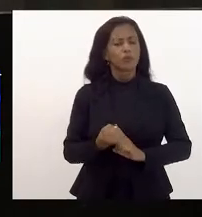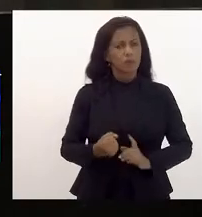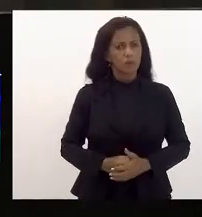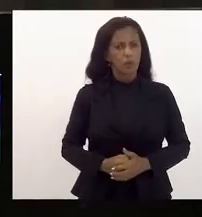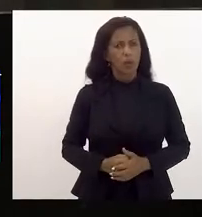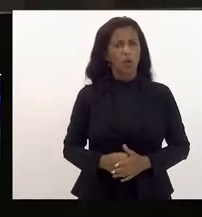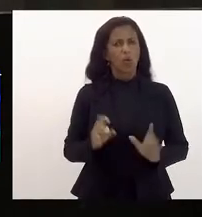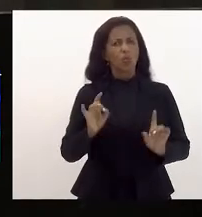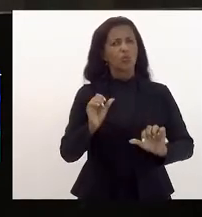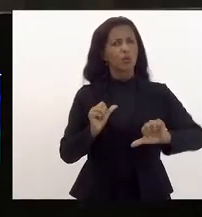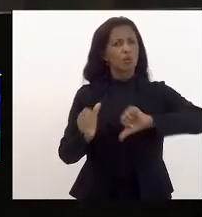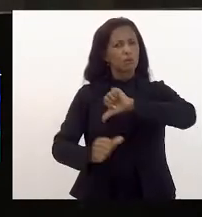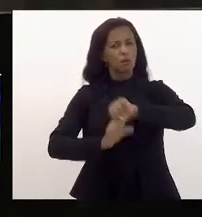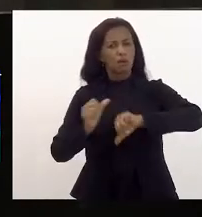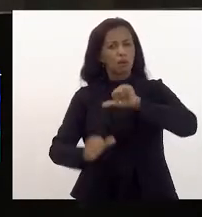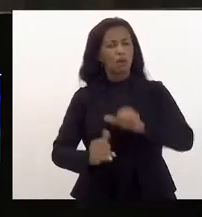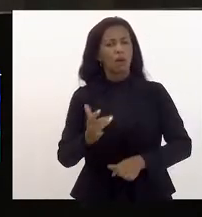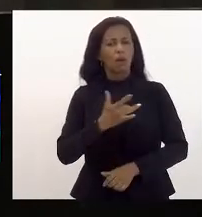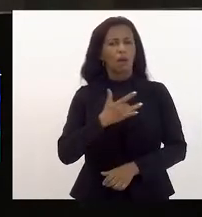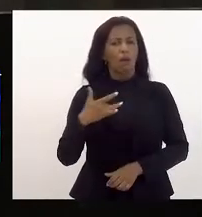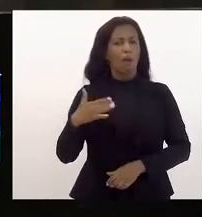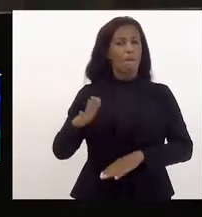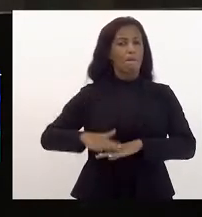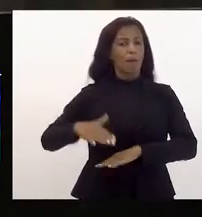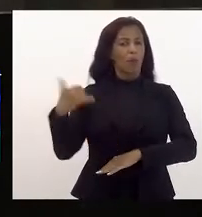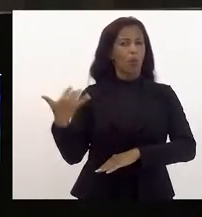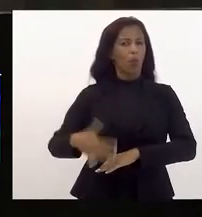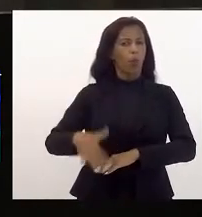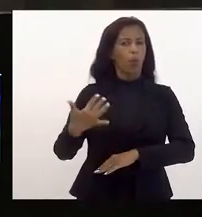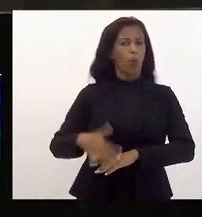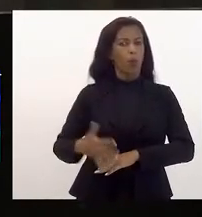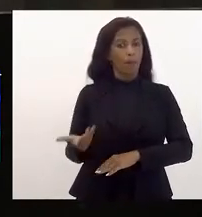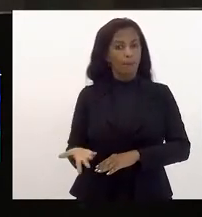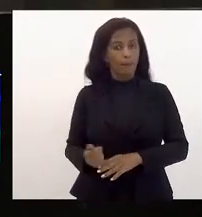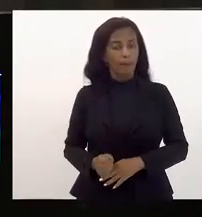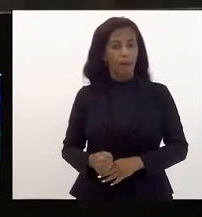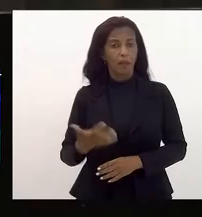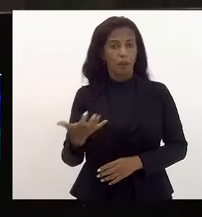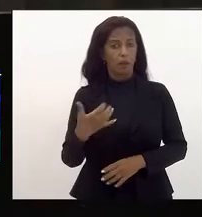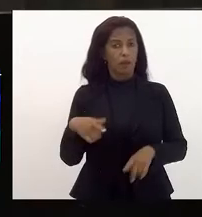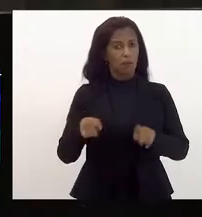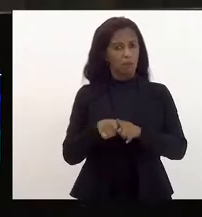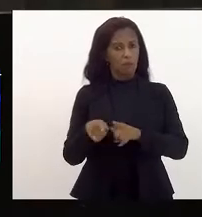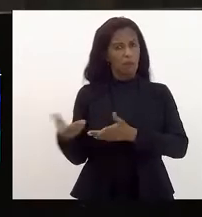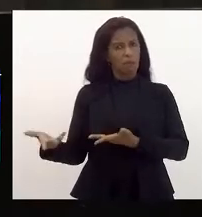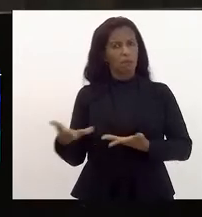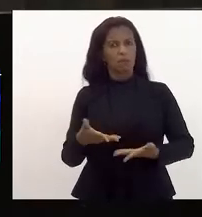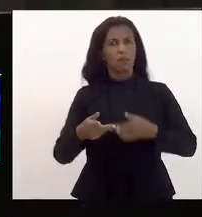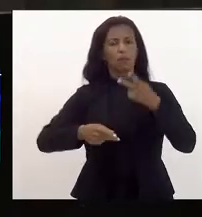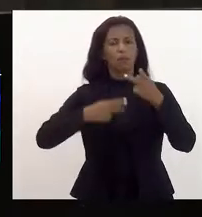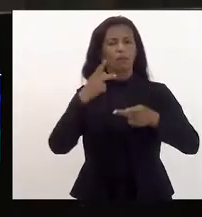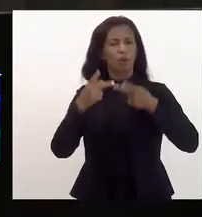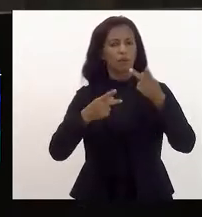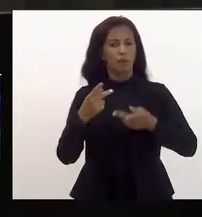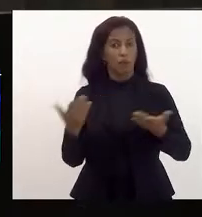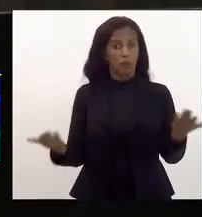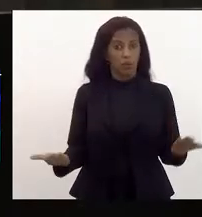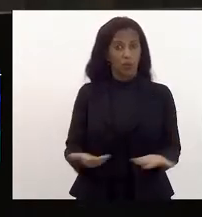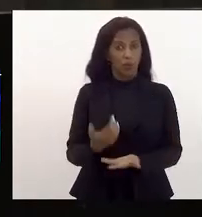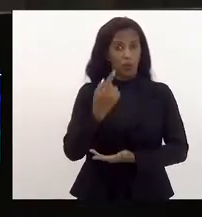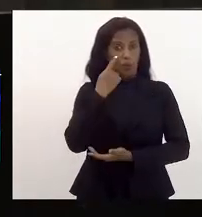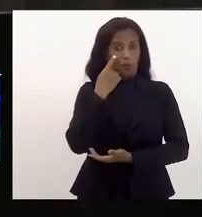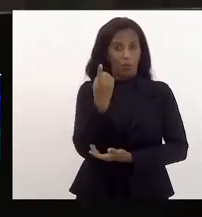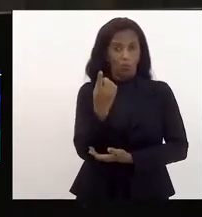só tornou a saúde do nosso Estado mais cara. Eu queria aqui, inclusive, trazer uma fala que ouvi hoje do